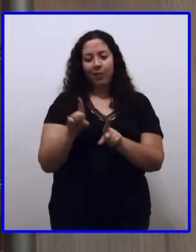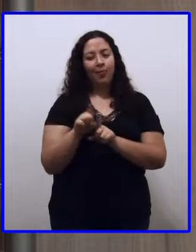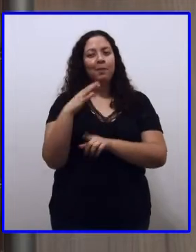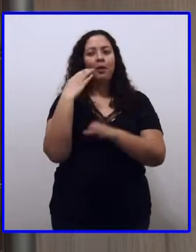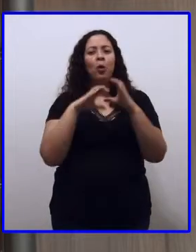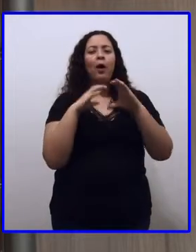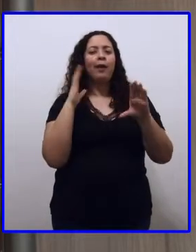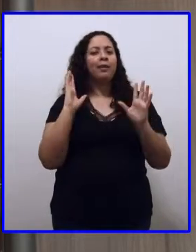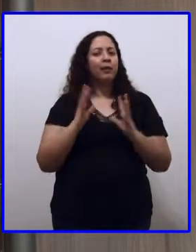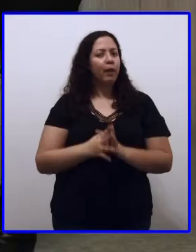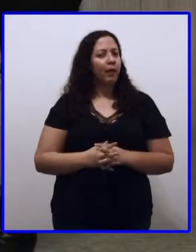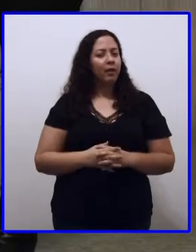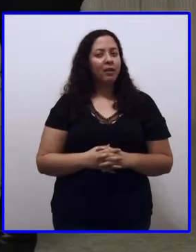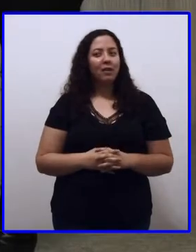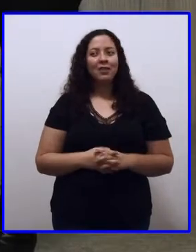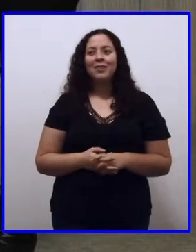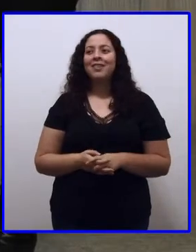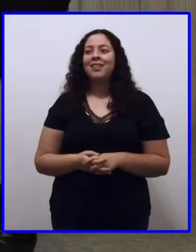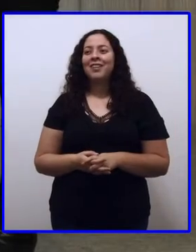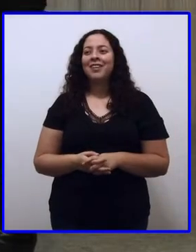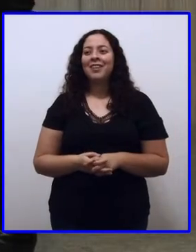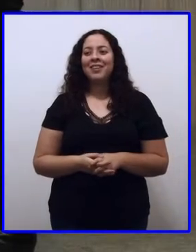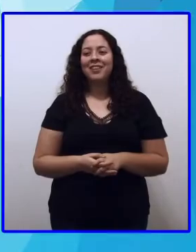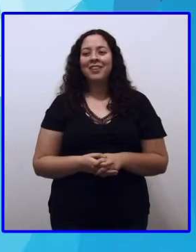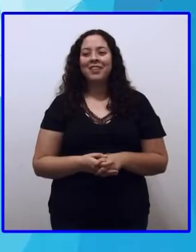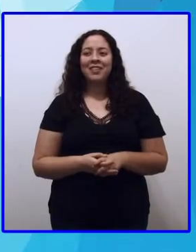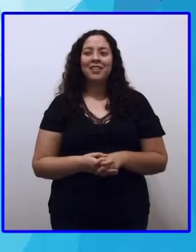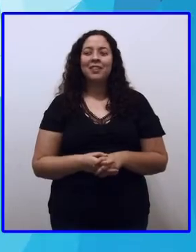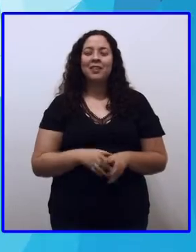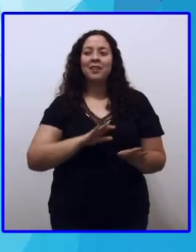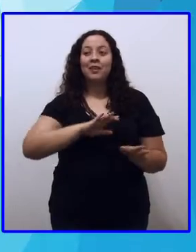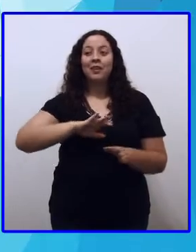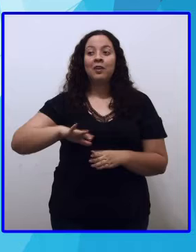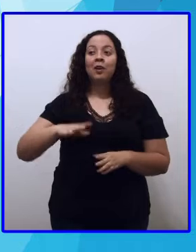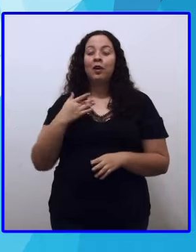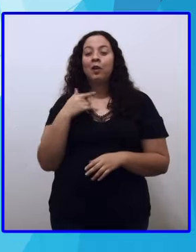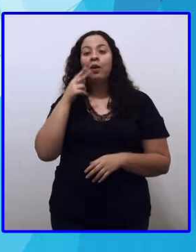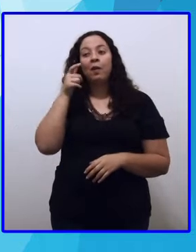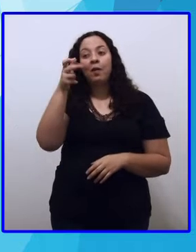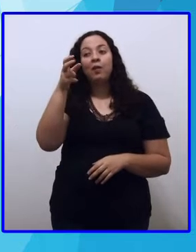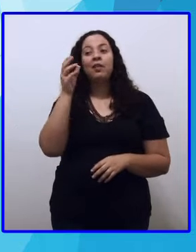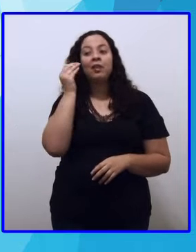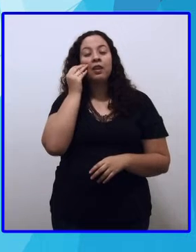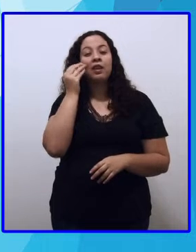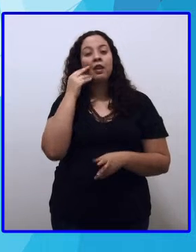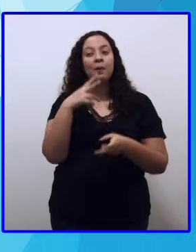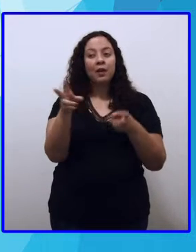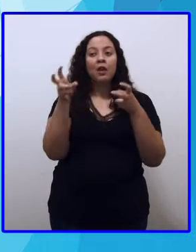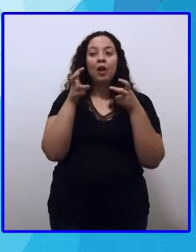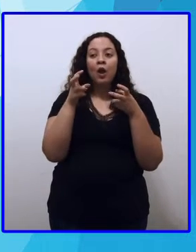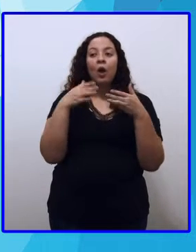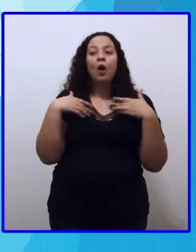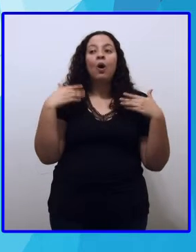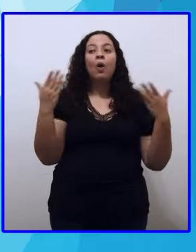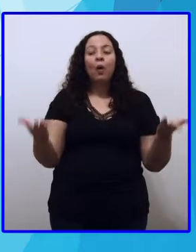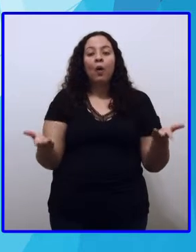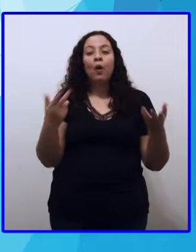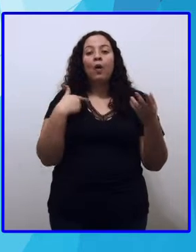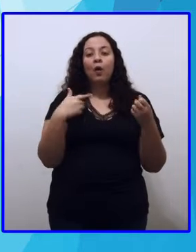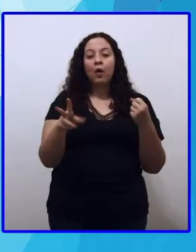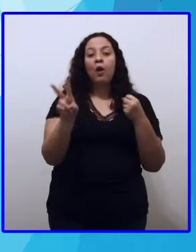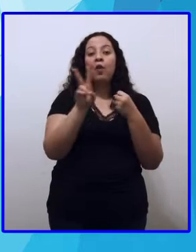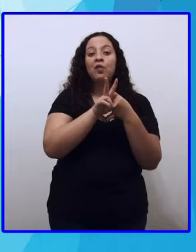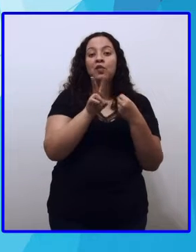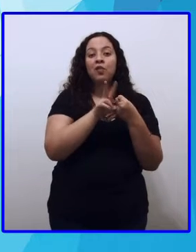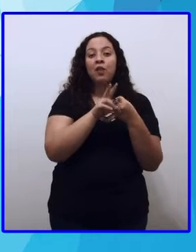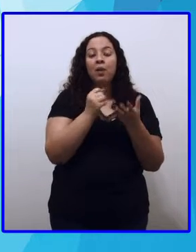Isso não, né? Vamos lá, então, na tela. Vamos ver se você consegue adivinhar qual é o verbo. Onde ele está? E qual